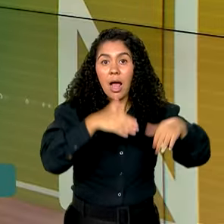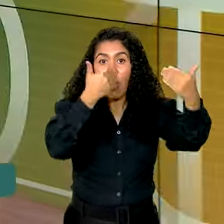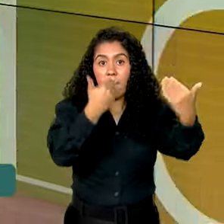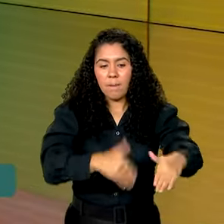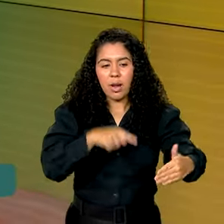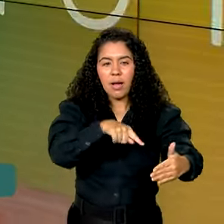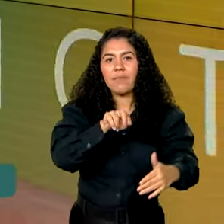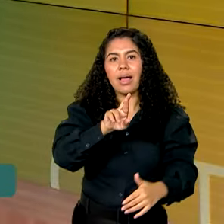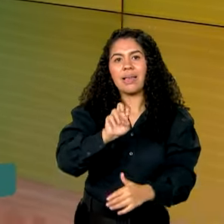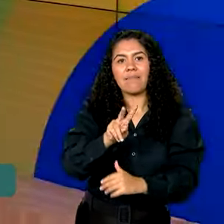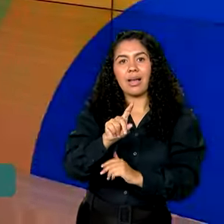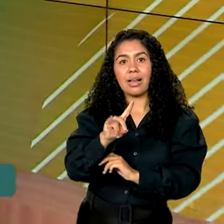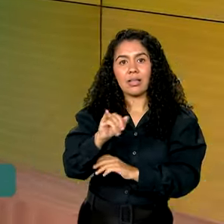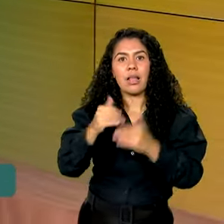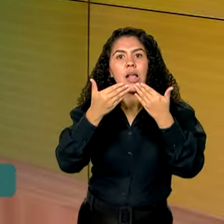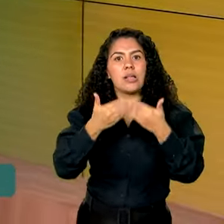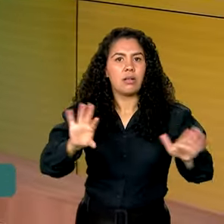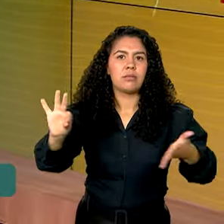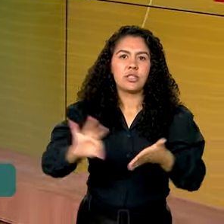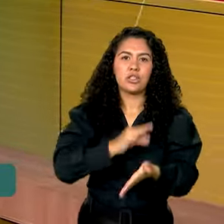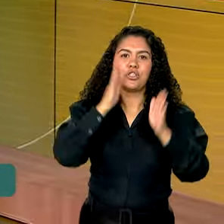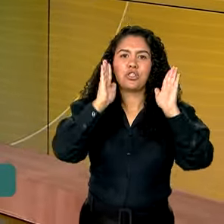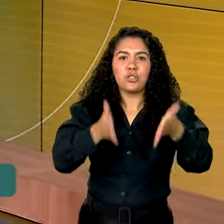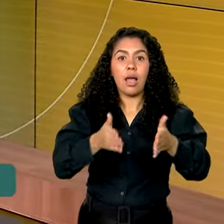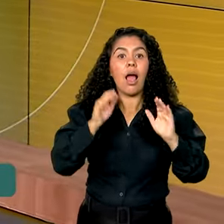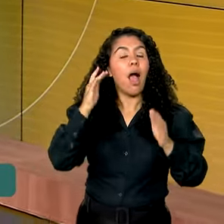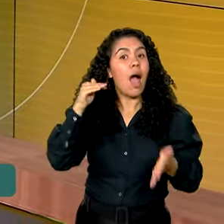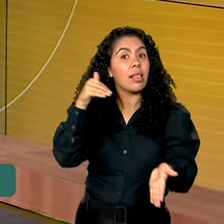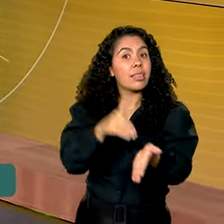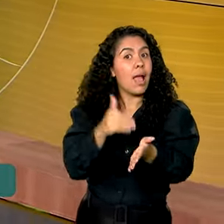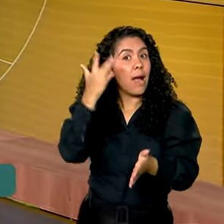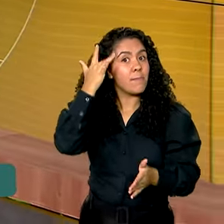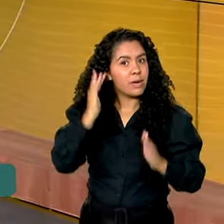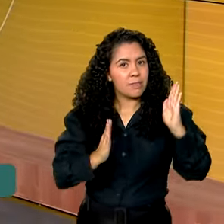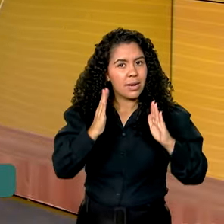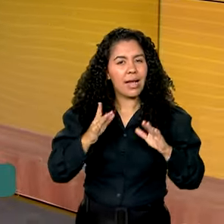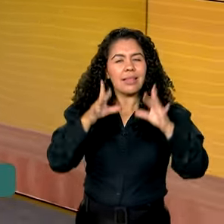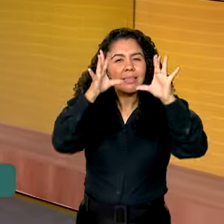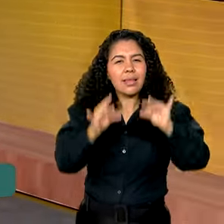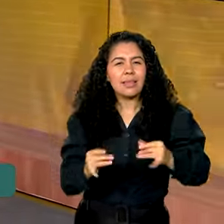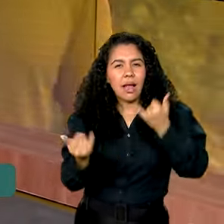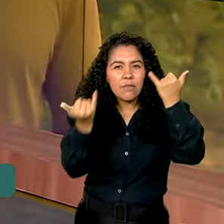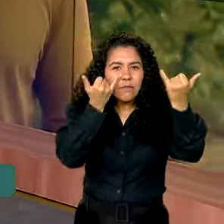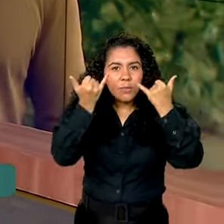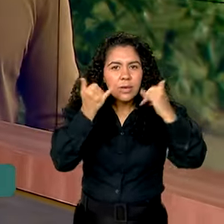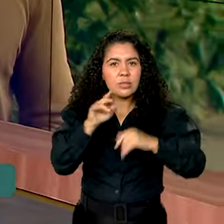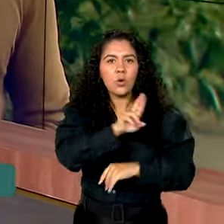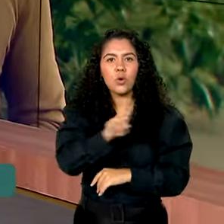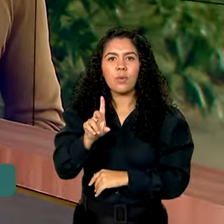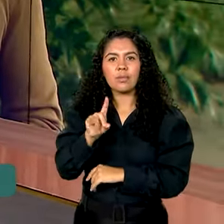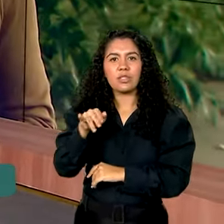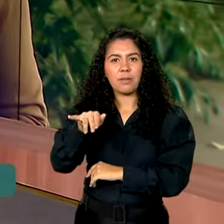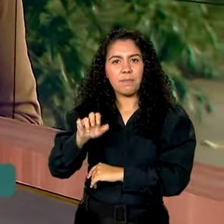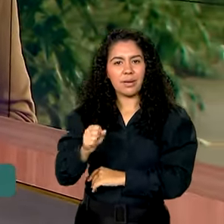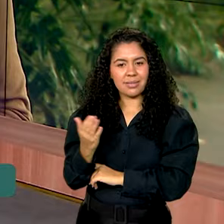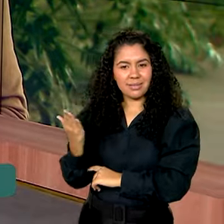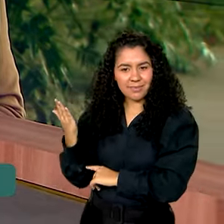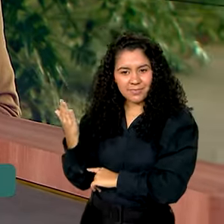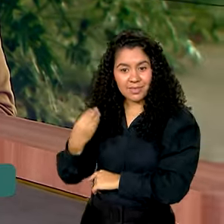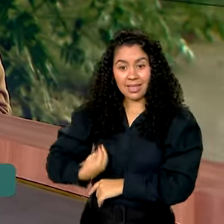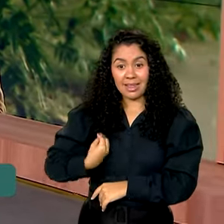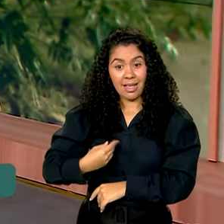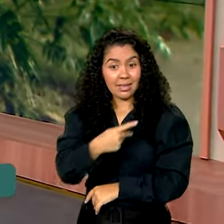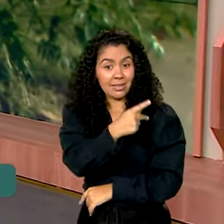inscrições estão abertas e podem ser feitas até amanhã. Quem traz os detalhes para a gente é o repórter Dimas Soudes, que está em São Paulo, ao